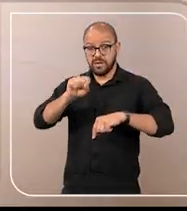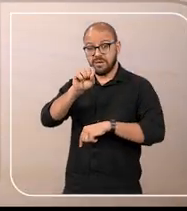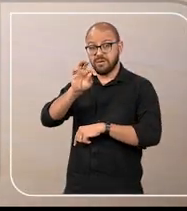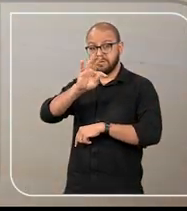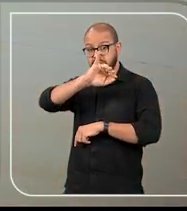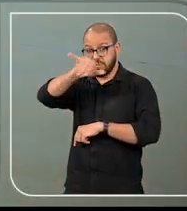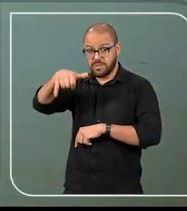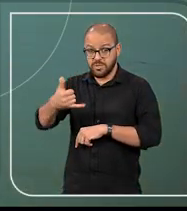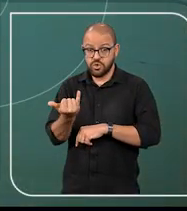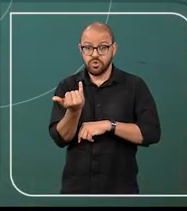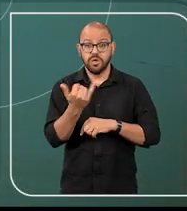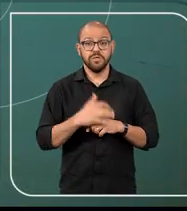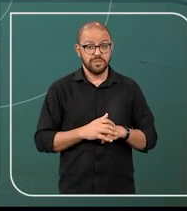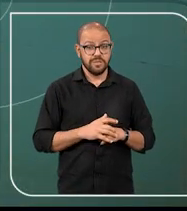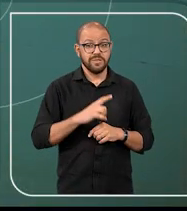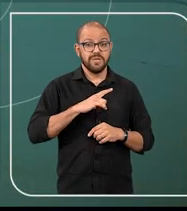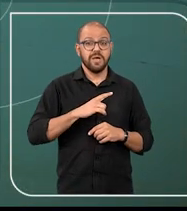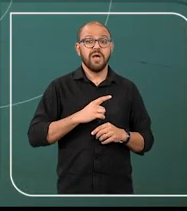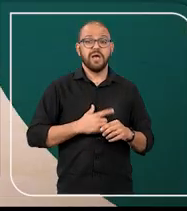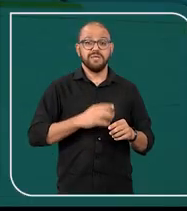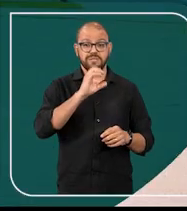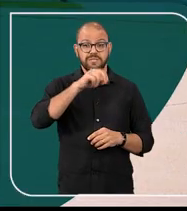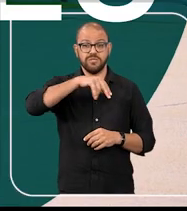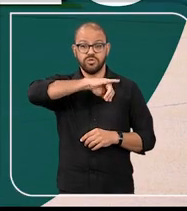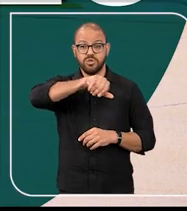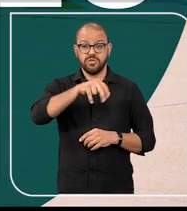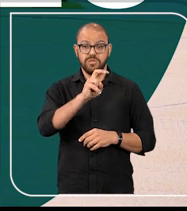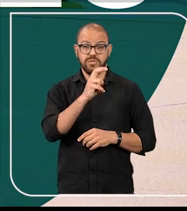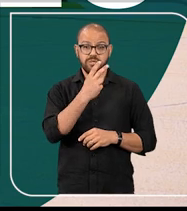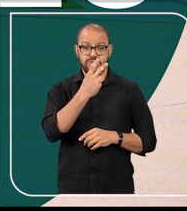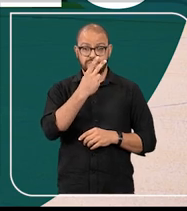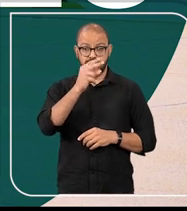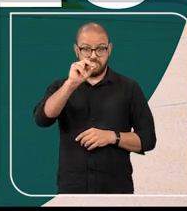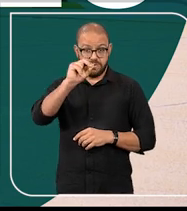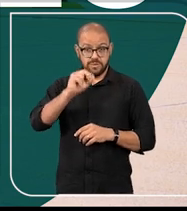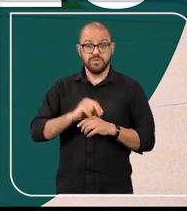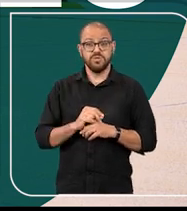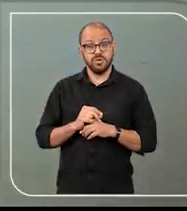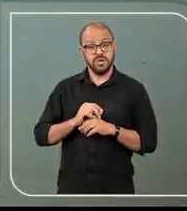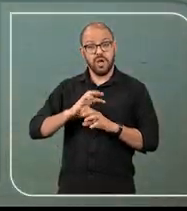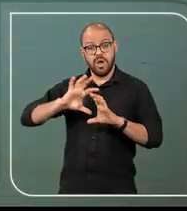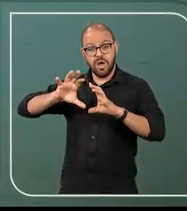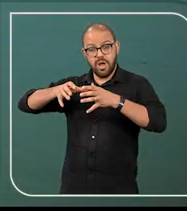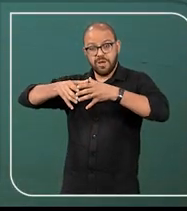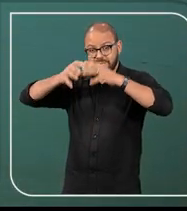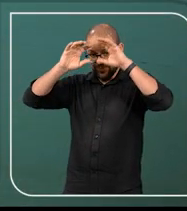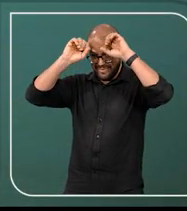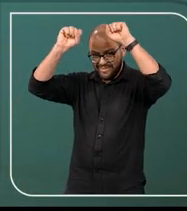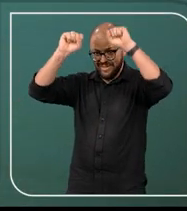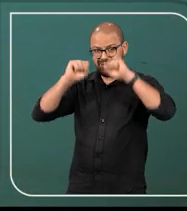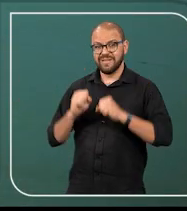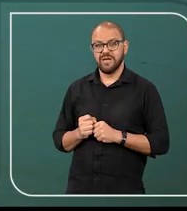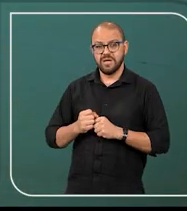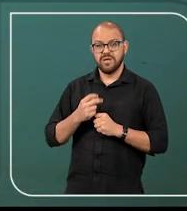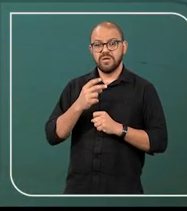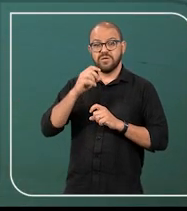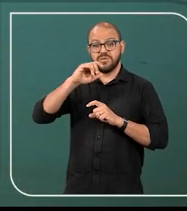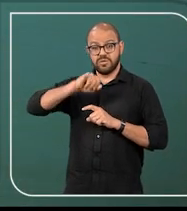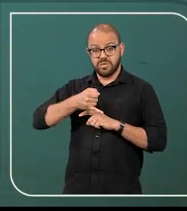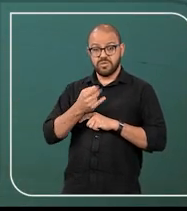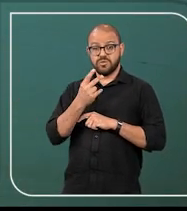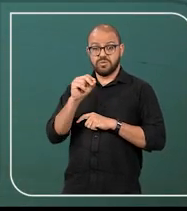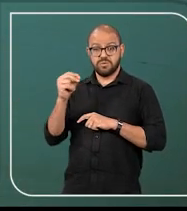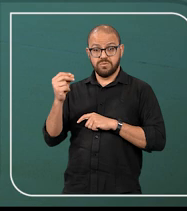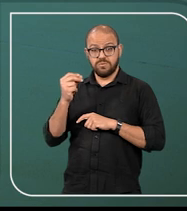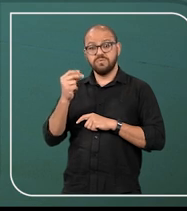Aqui, no Superior Tribunal de Justiça, a resolução CMJ 520 levou a Corte a criar, em janeiro de